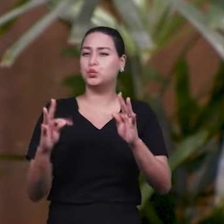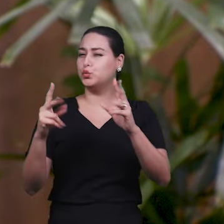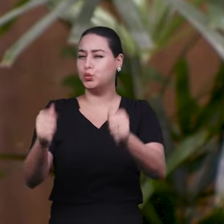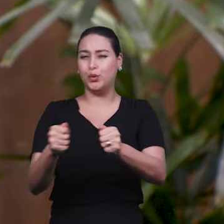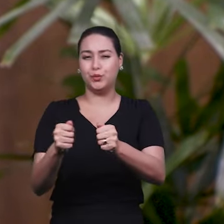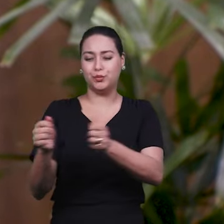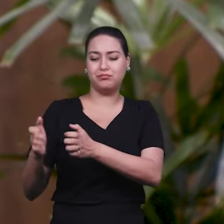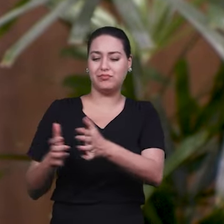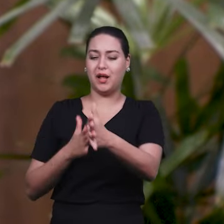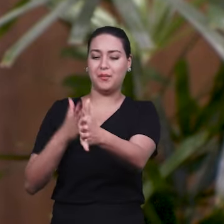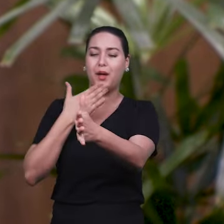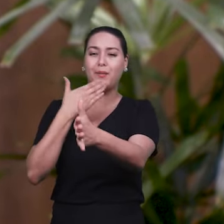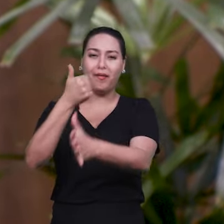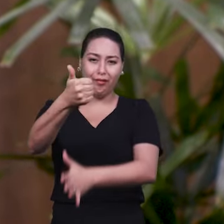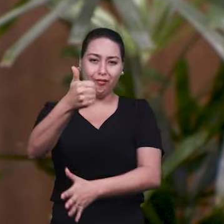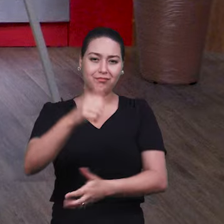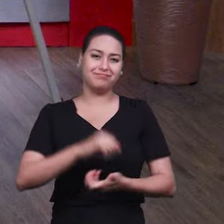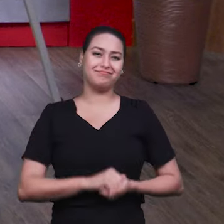caminhos, né.